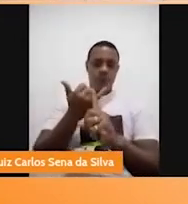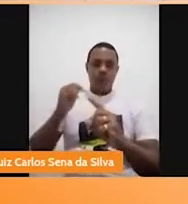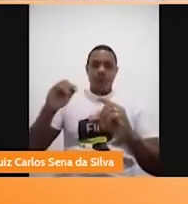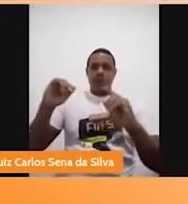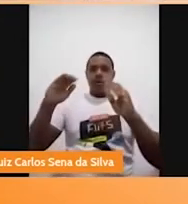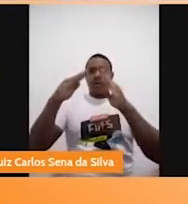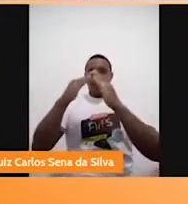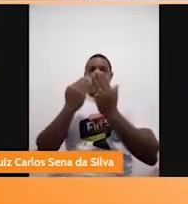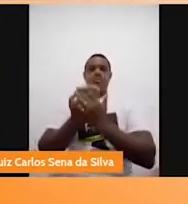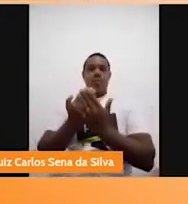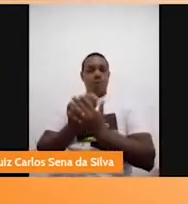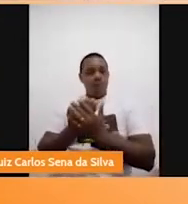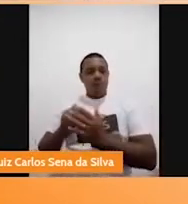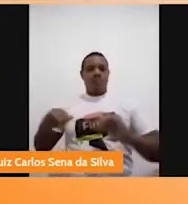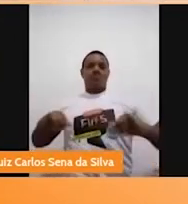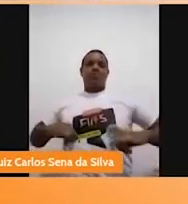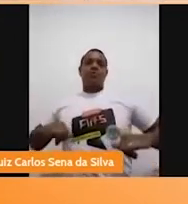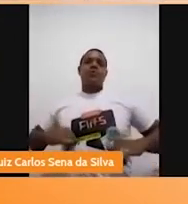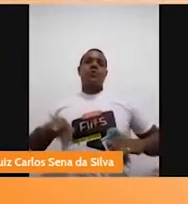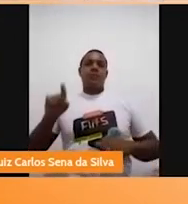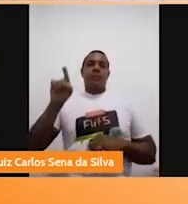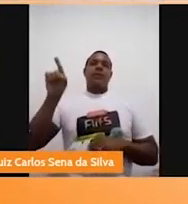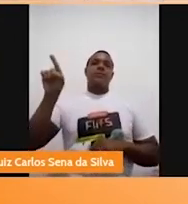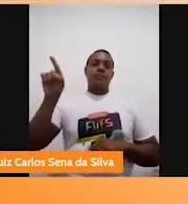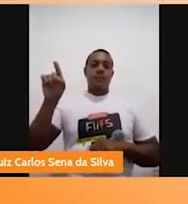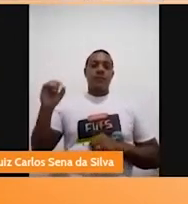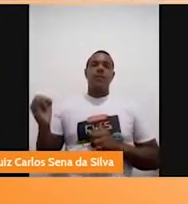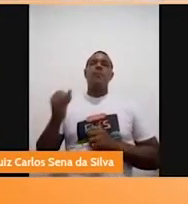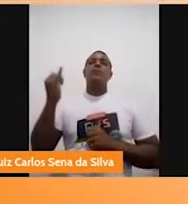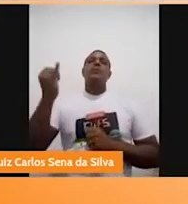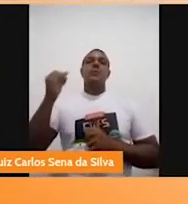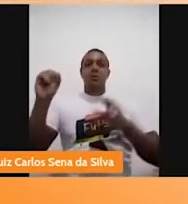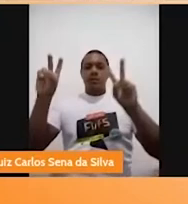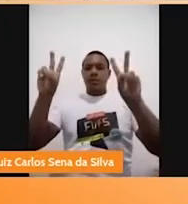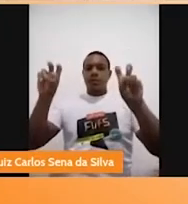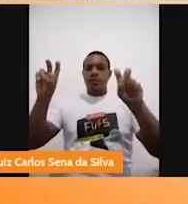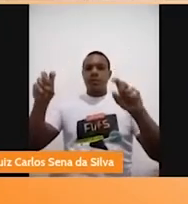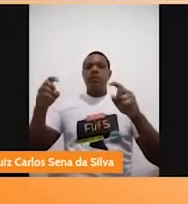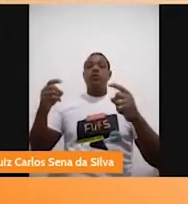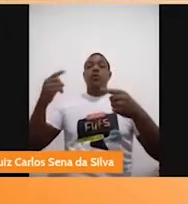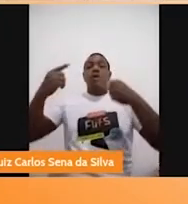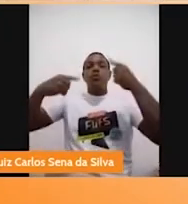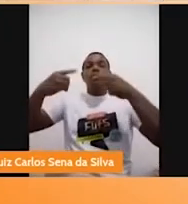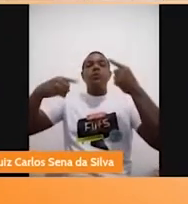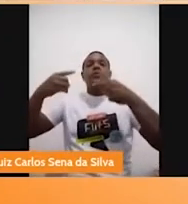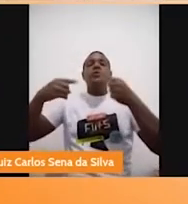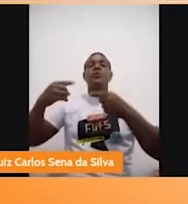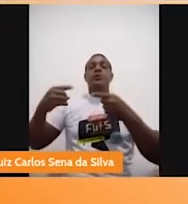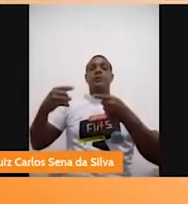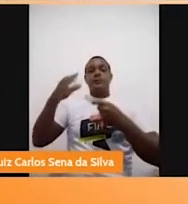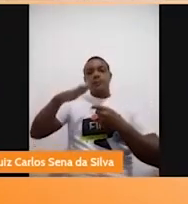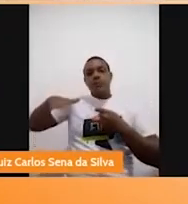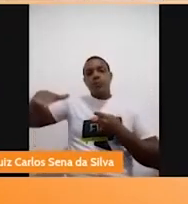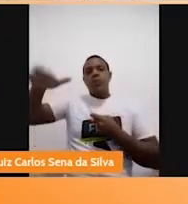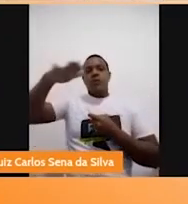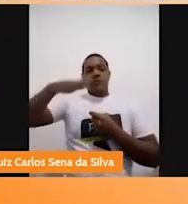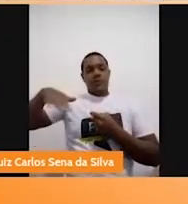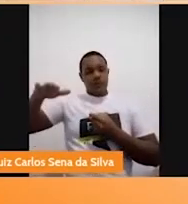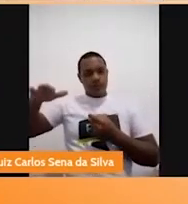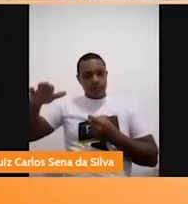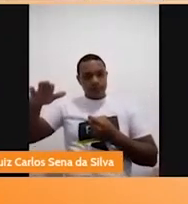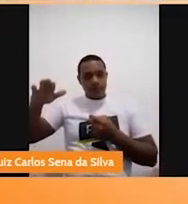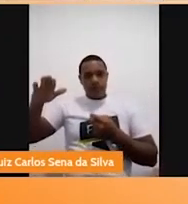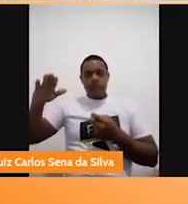isso é tão importante a gente discutir, a gente levar para o âmbito da escola e trabalhar com as crianças. Então, assim, apresentar que a